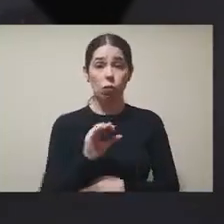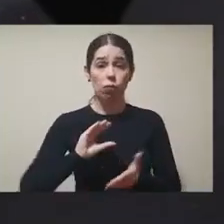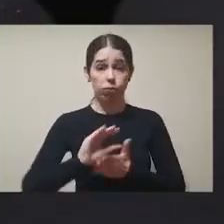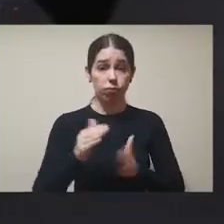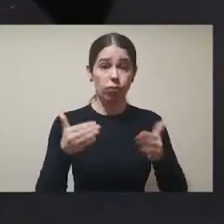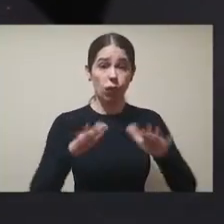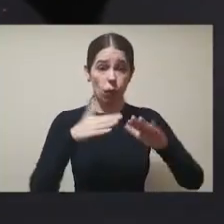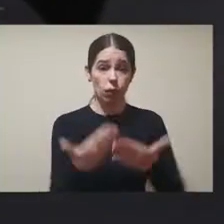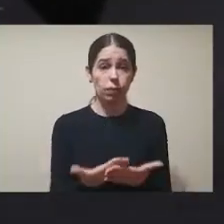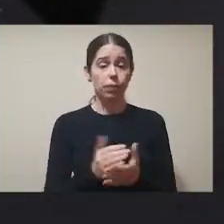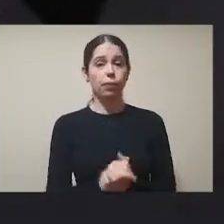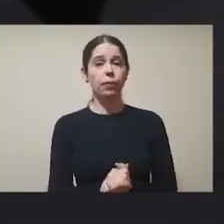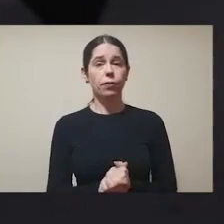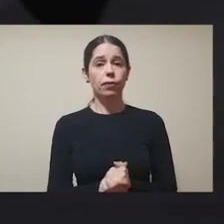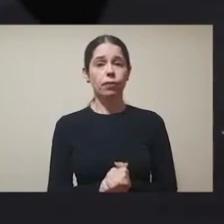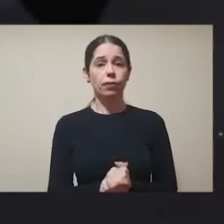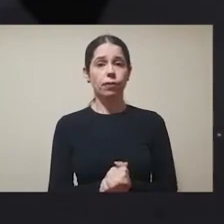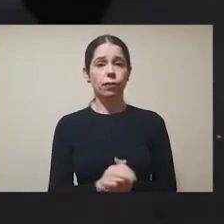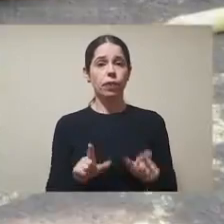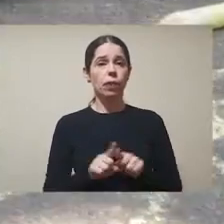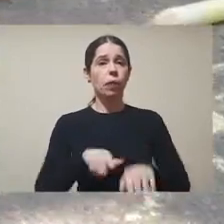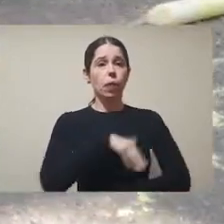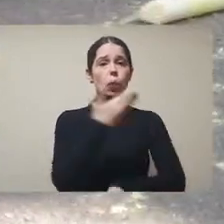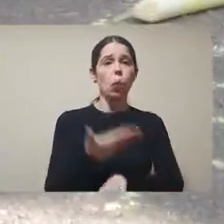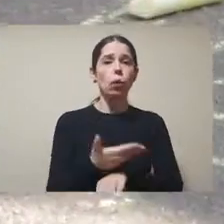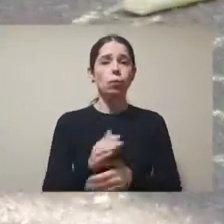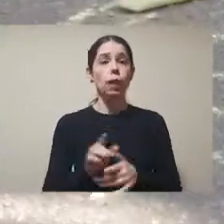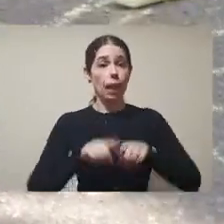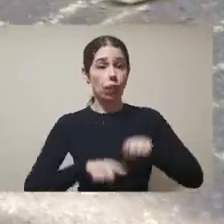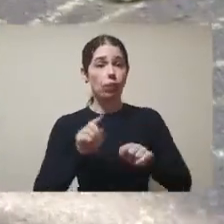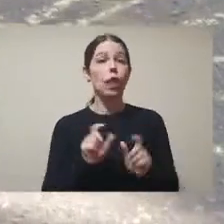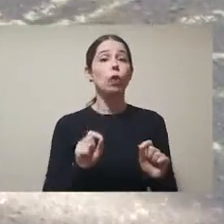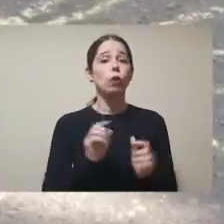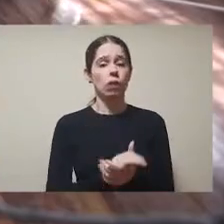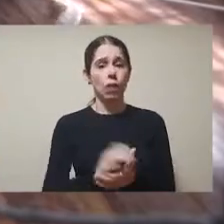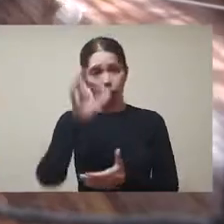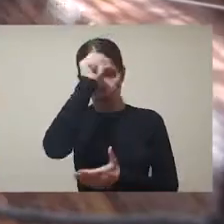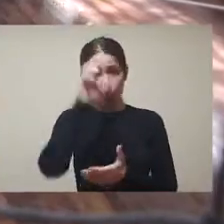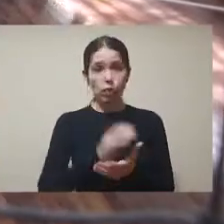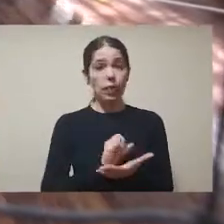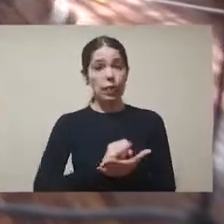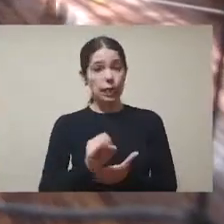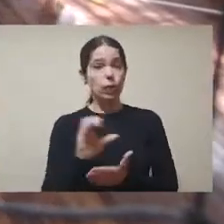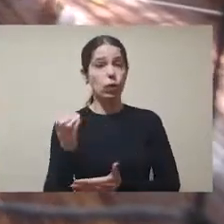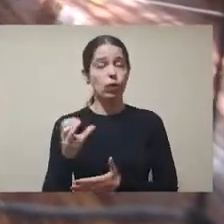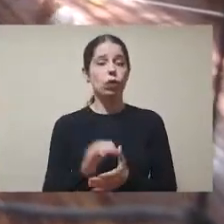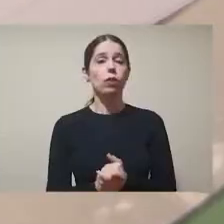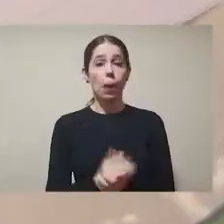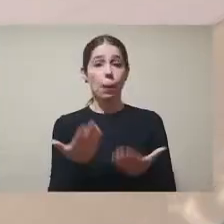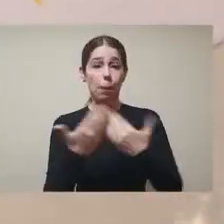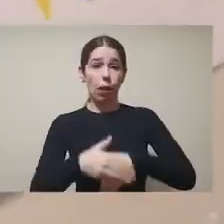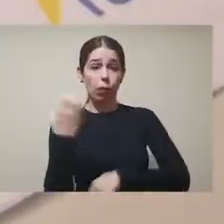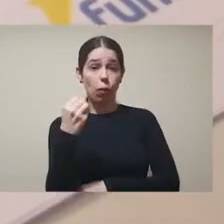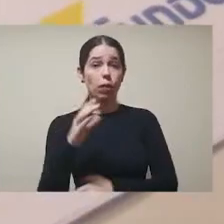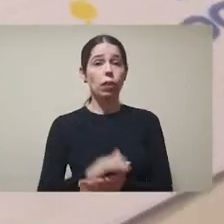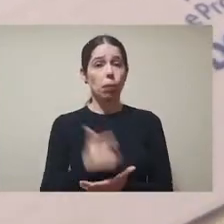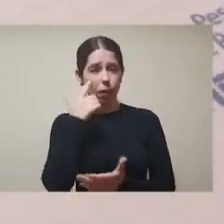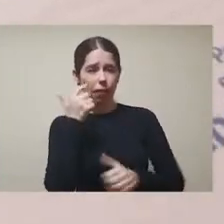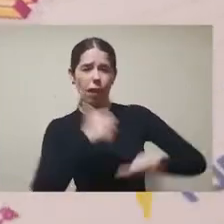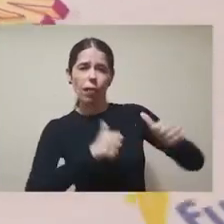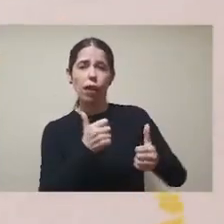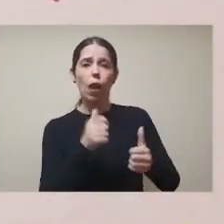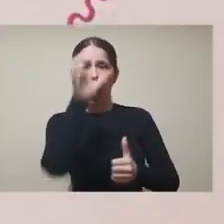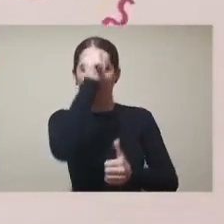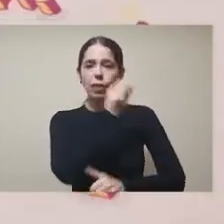81% dos repasses para escolas. Turno integral estendido com atividades de aprendizagem. Prova Porto